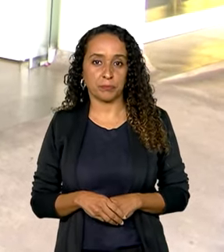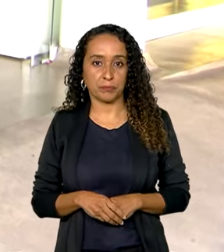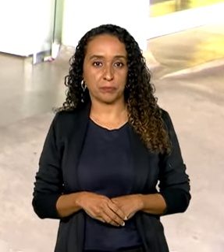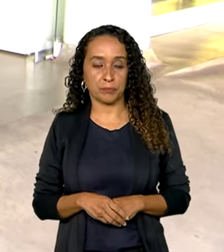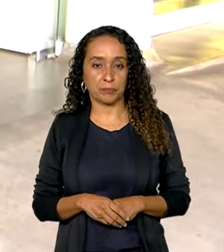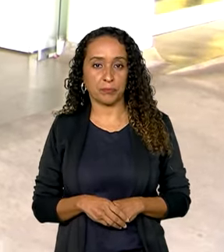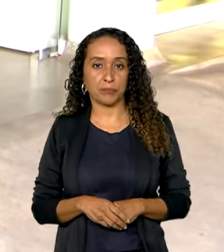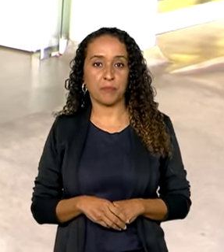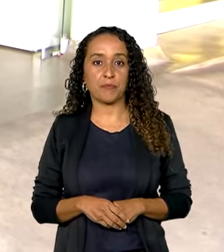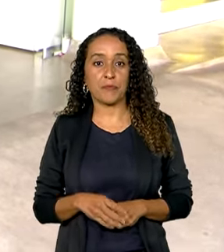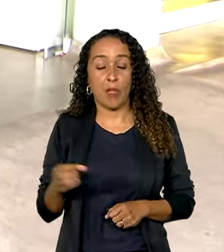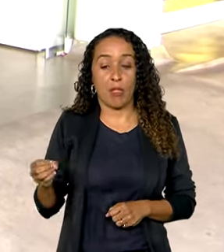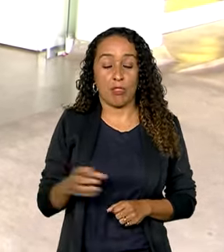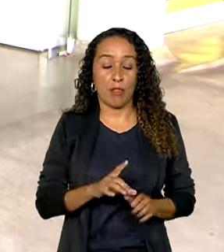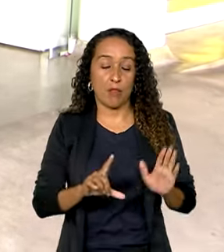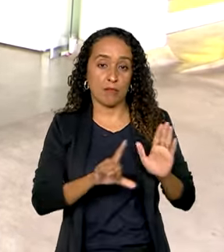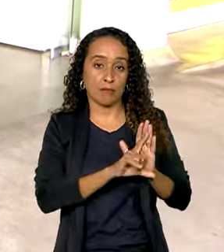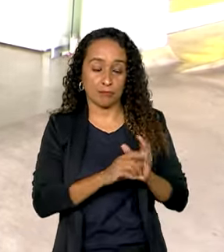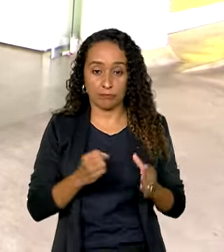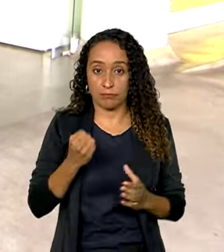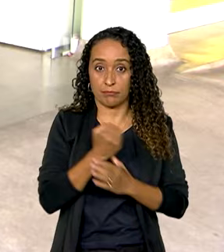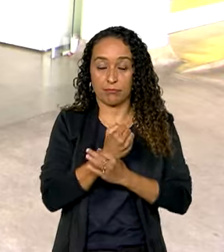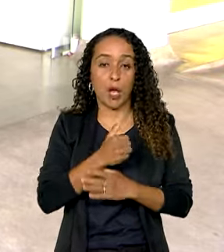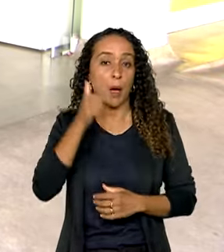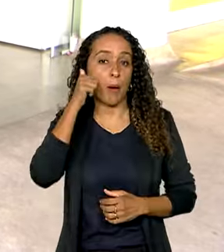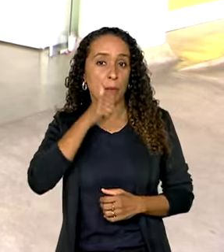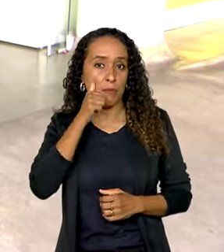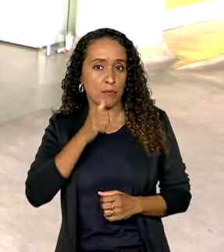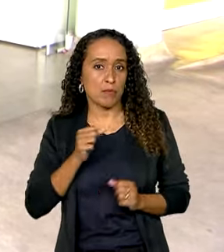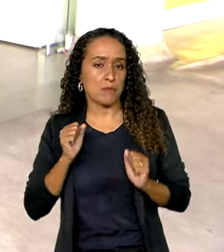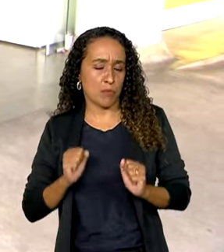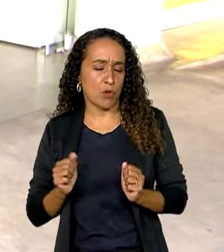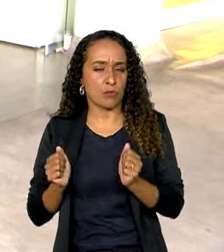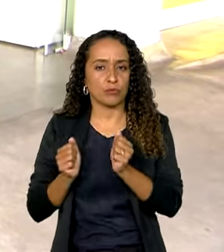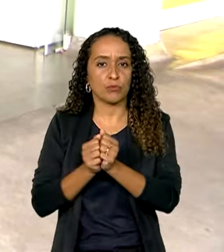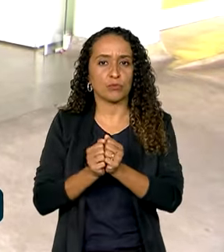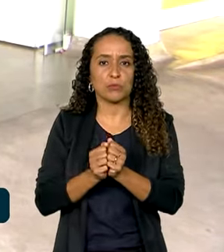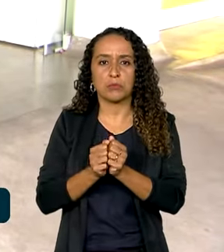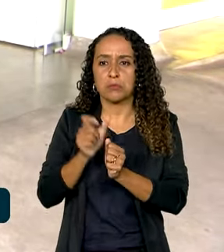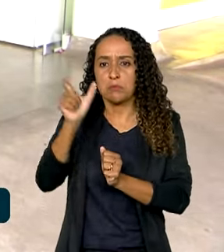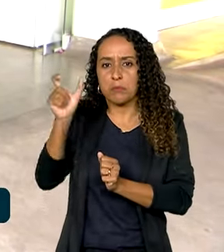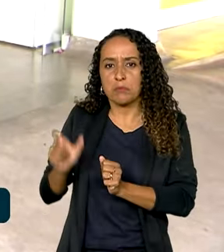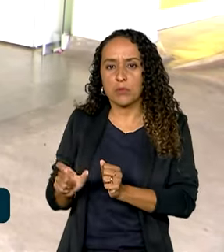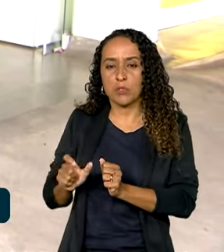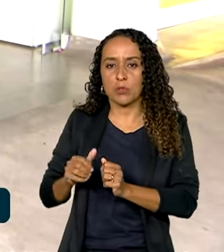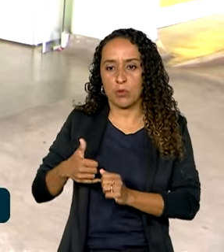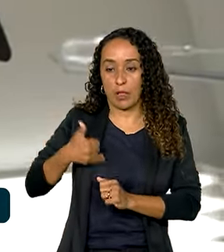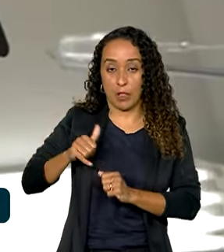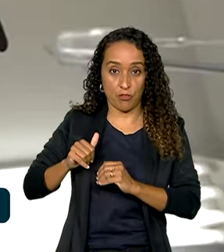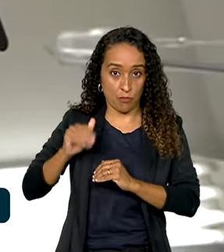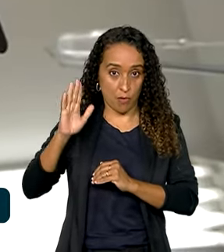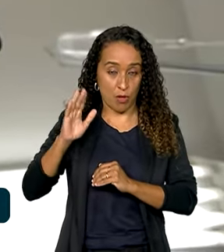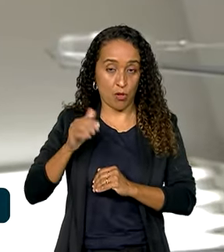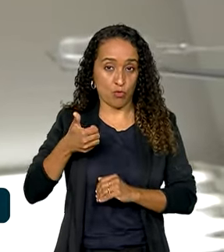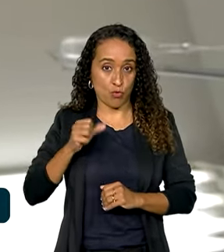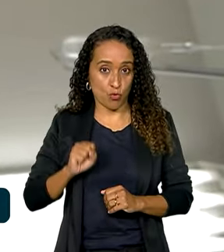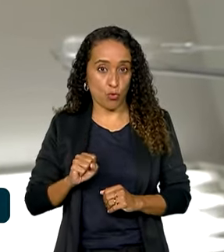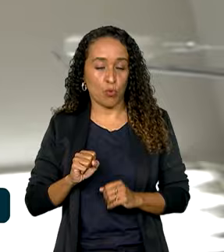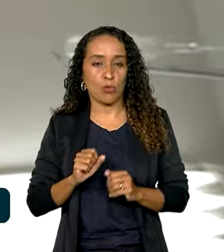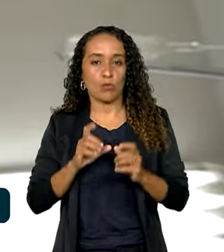A nova lei garante que a mulher esteja acompanhada por alguém maior de idade em